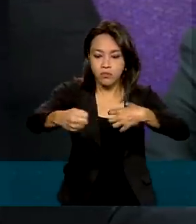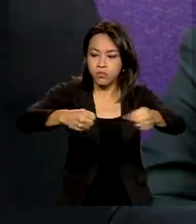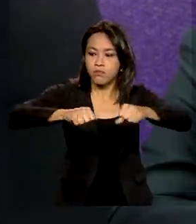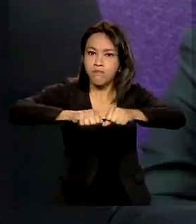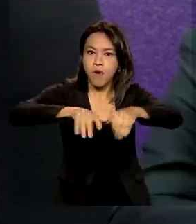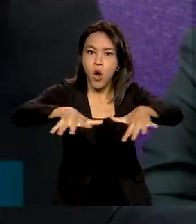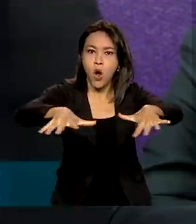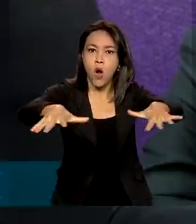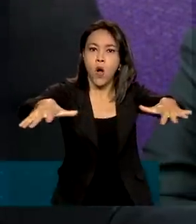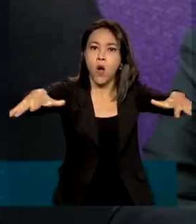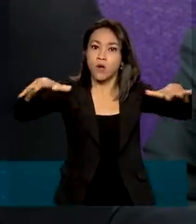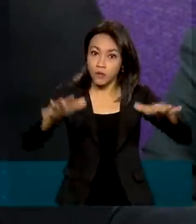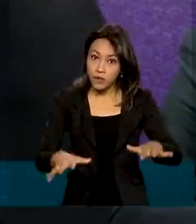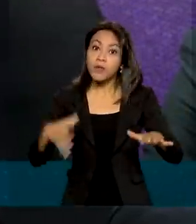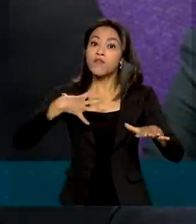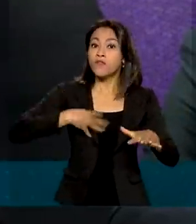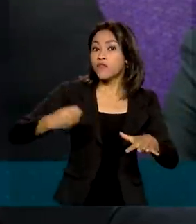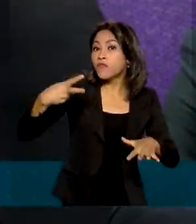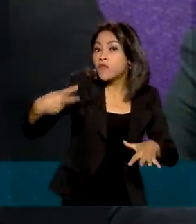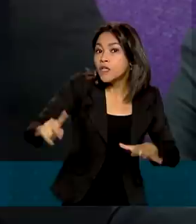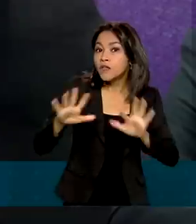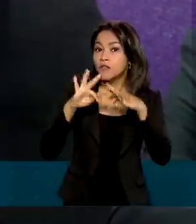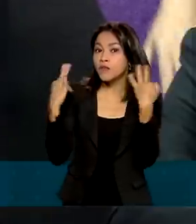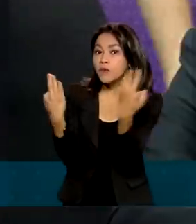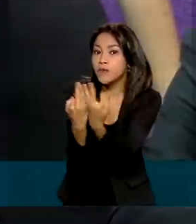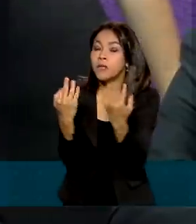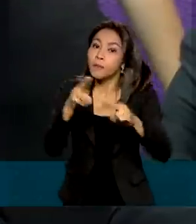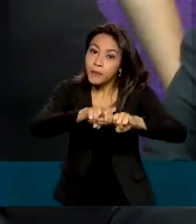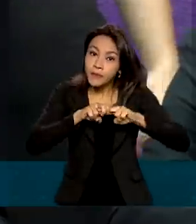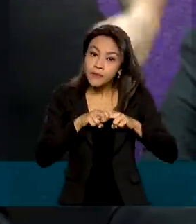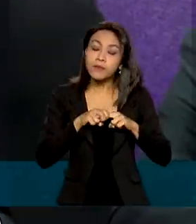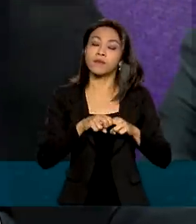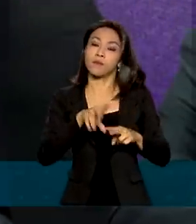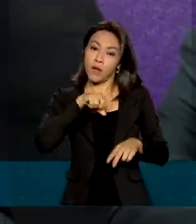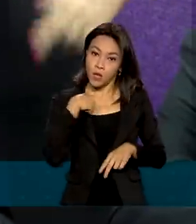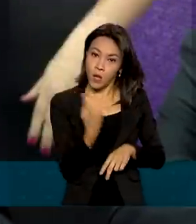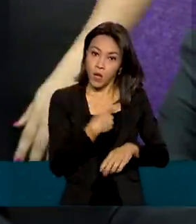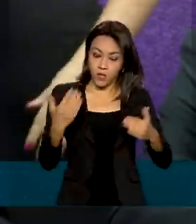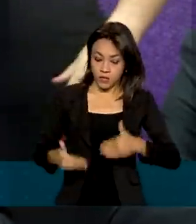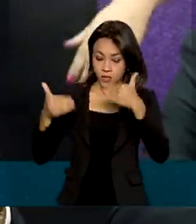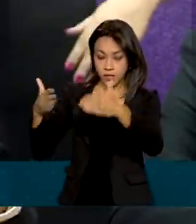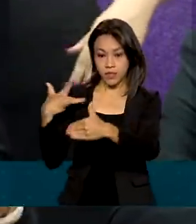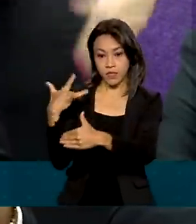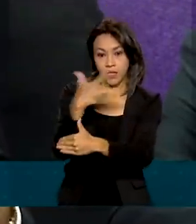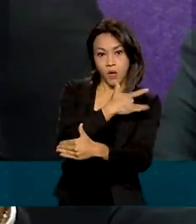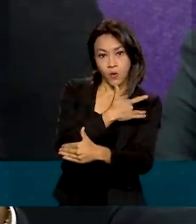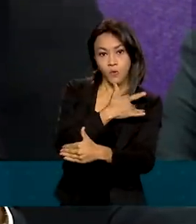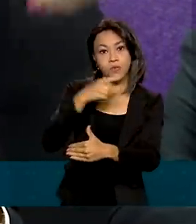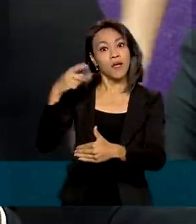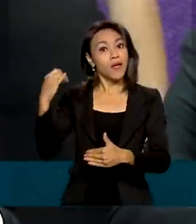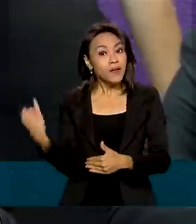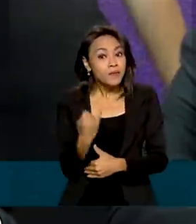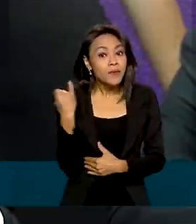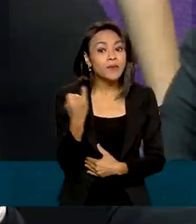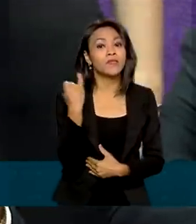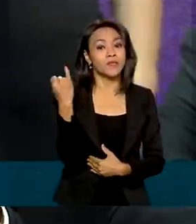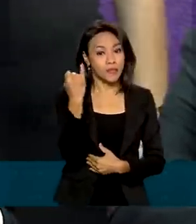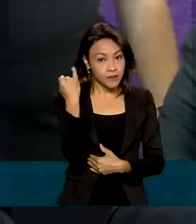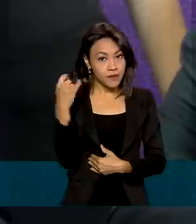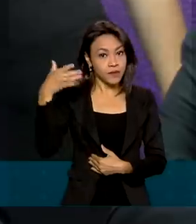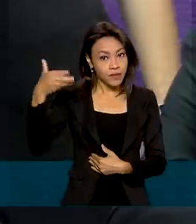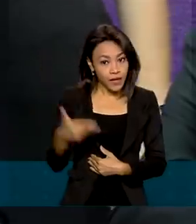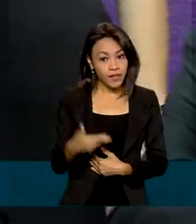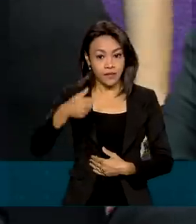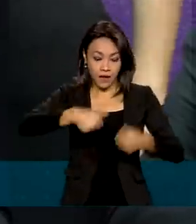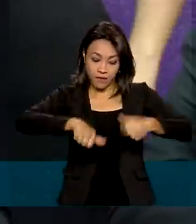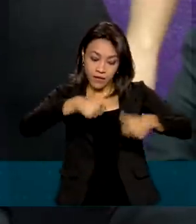convivência os seus filhos, a convivência menor. Por isso que para nós, o Ministério da Saúde, é extremamente importante esta